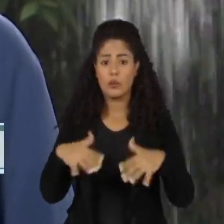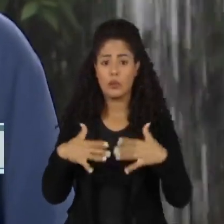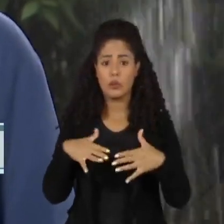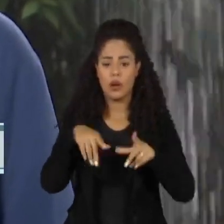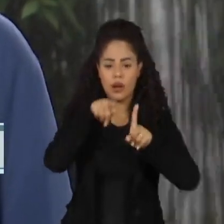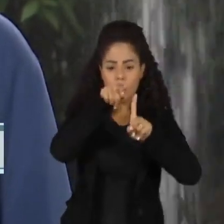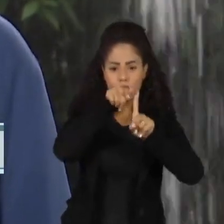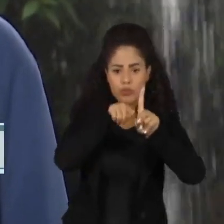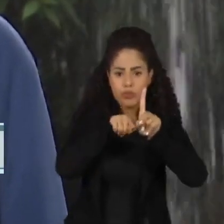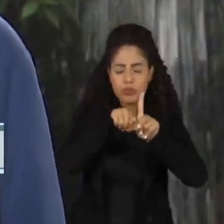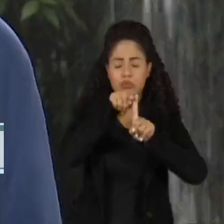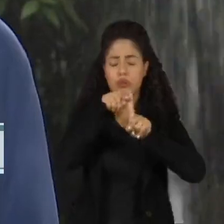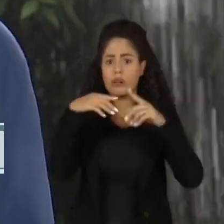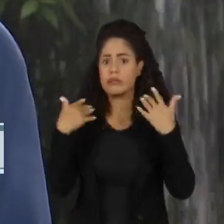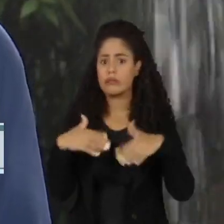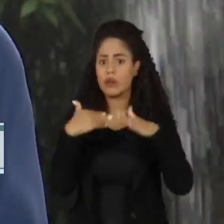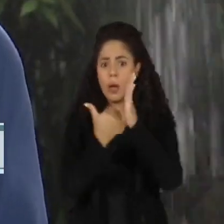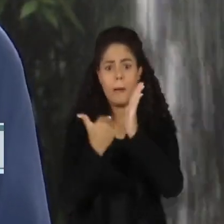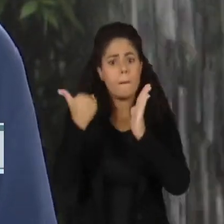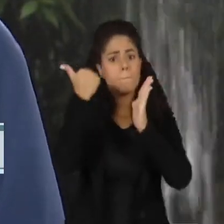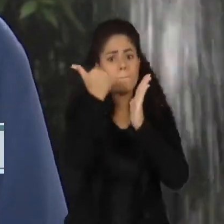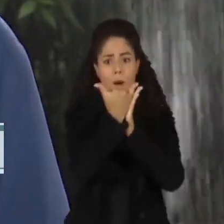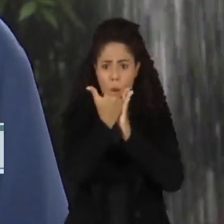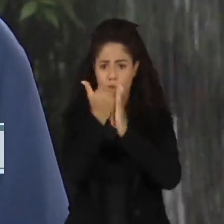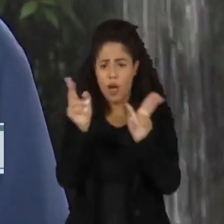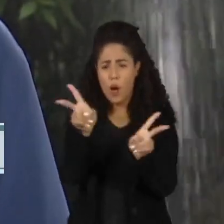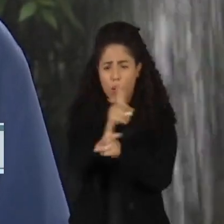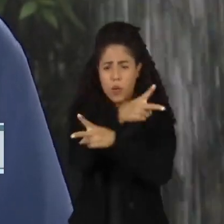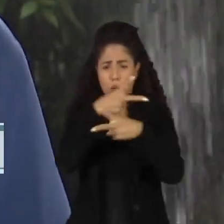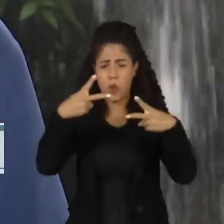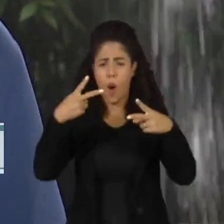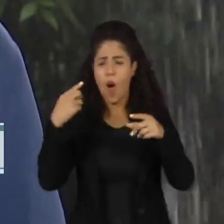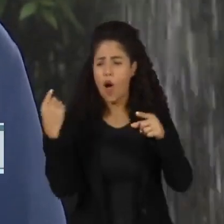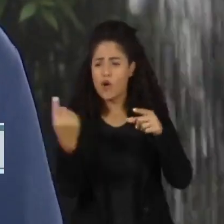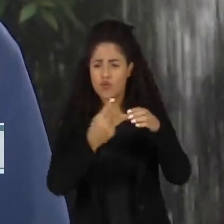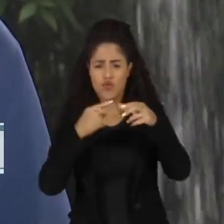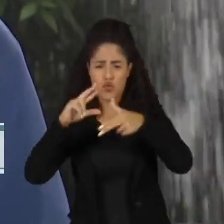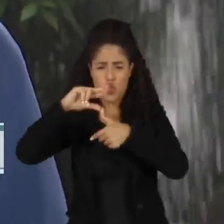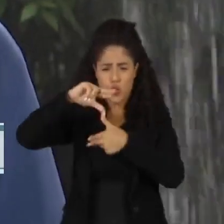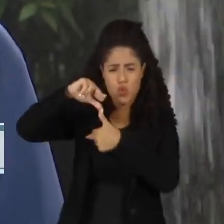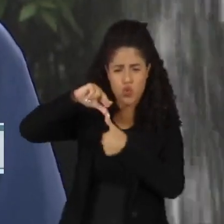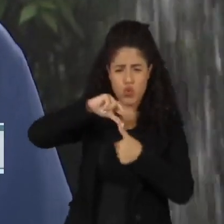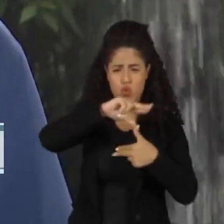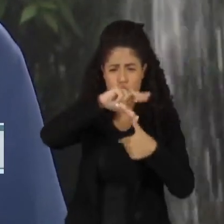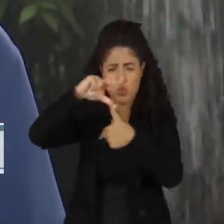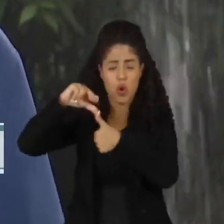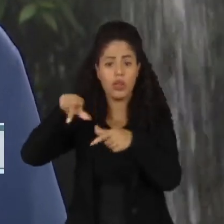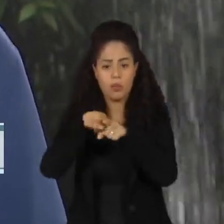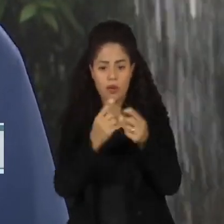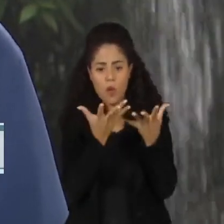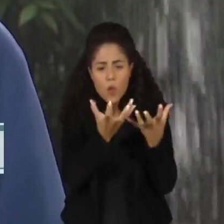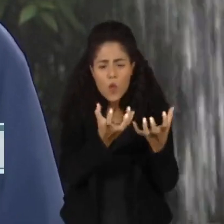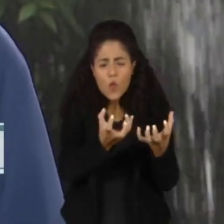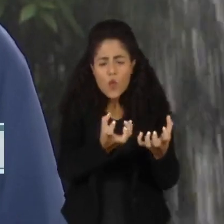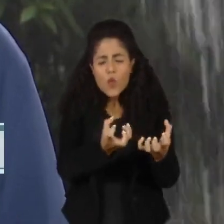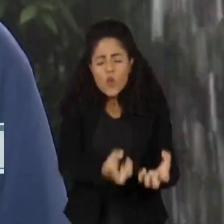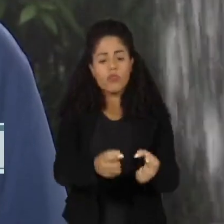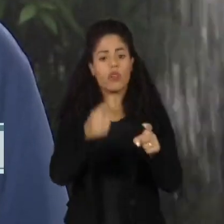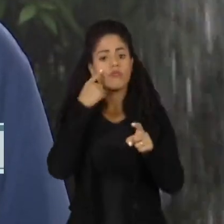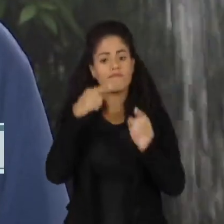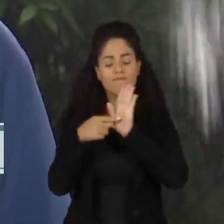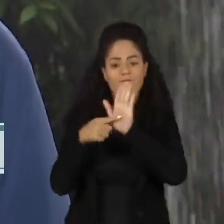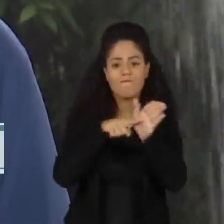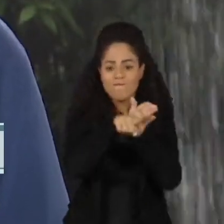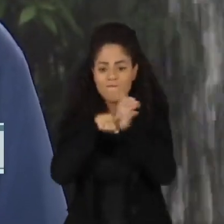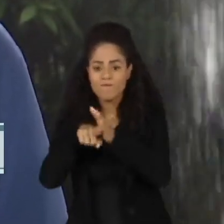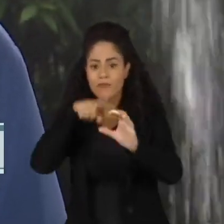climático extremo, como são os ciclones, os furacões e as secas intensas. Há décadas, os cientistas